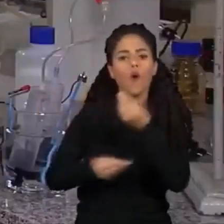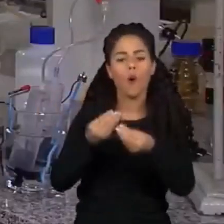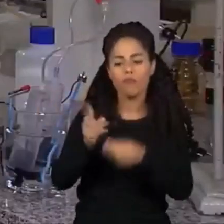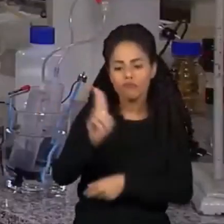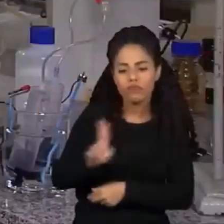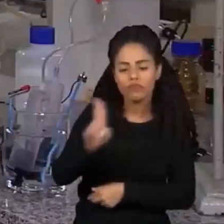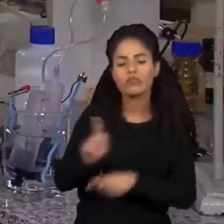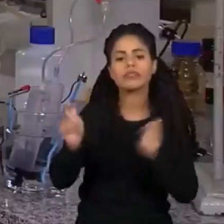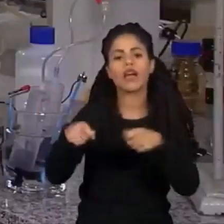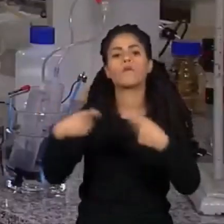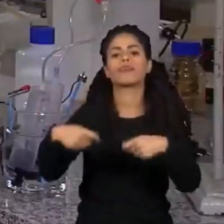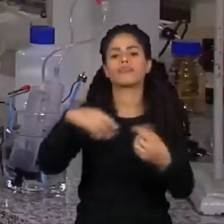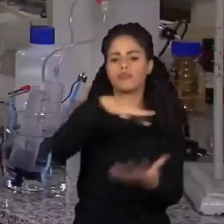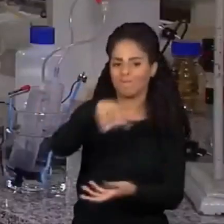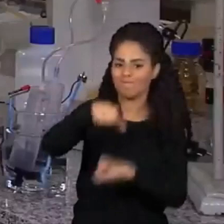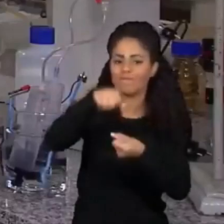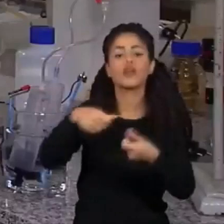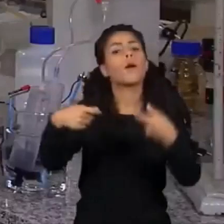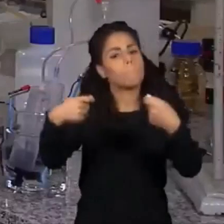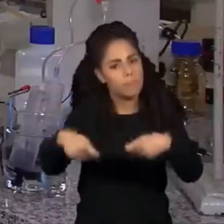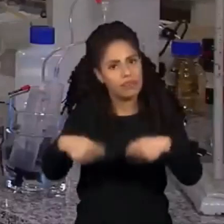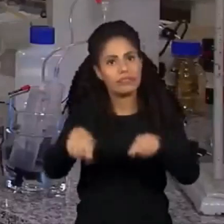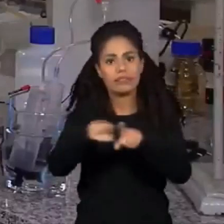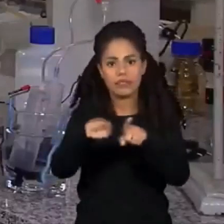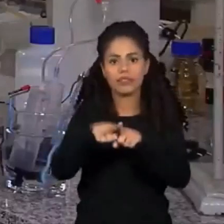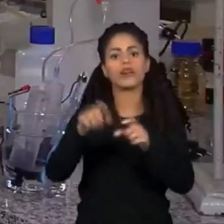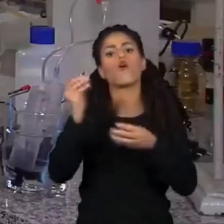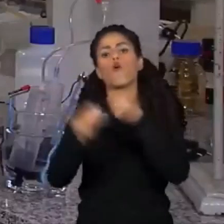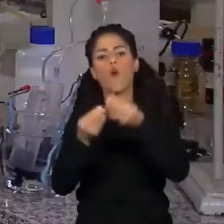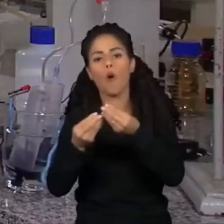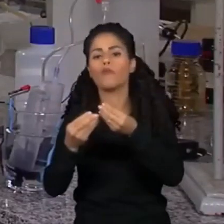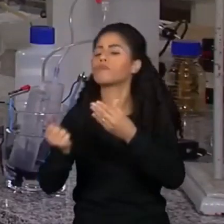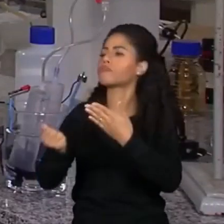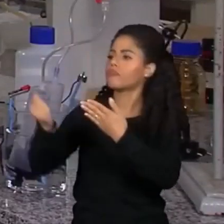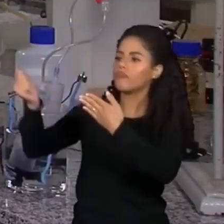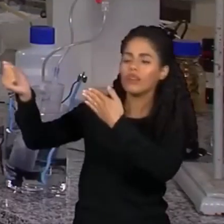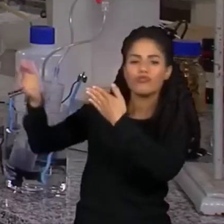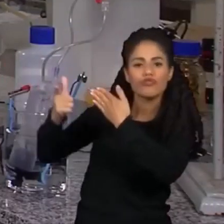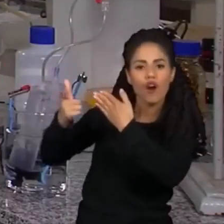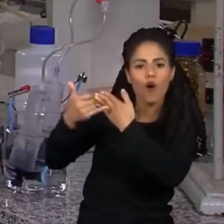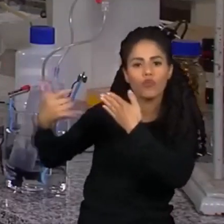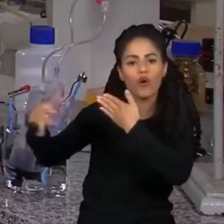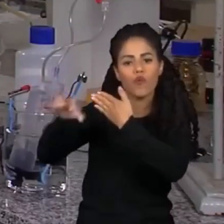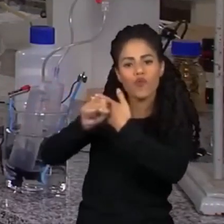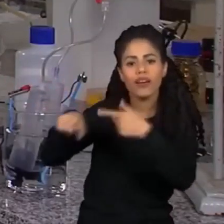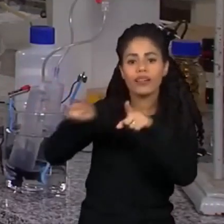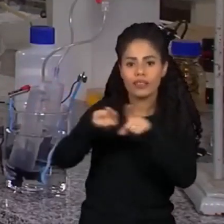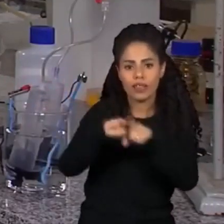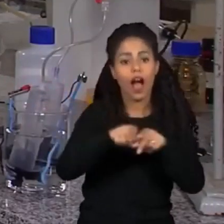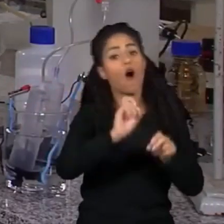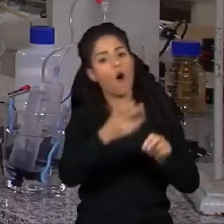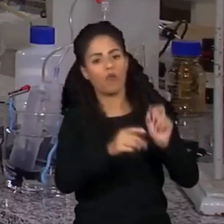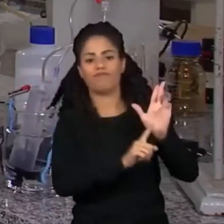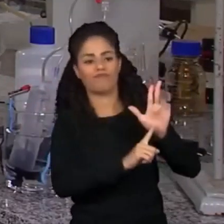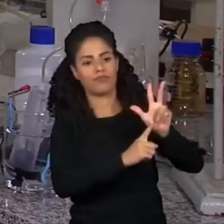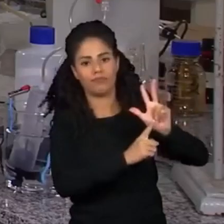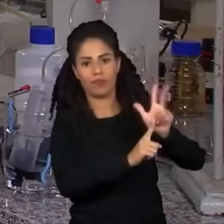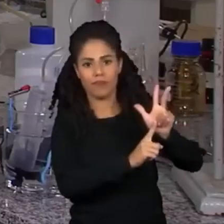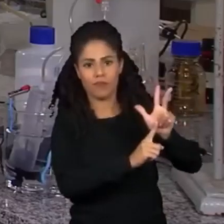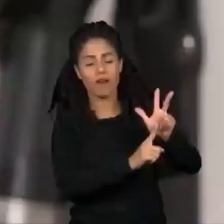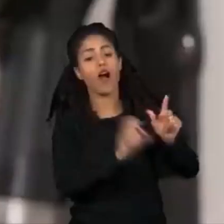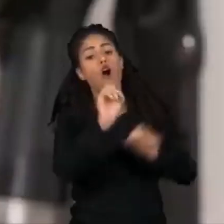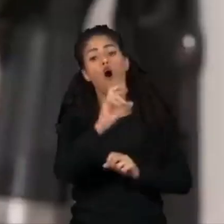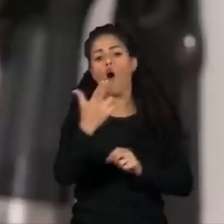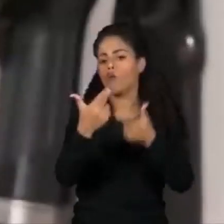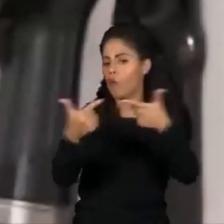tem que ser energia renovável. Então tem que ser ou energia solar, ou energia eólica, ou energia de hidrelétricas